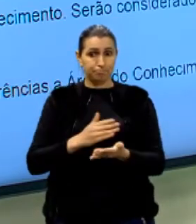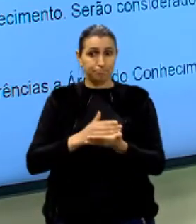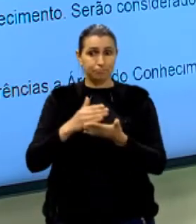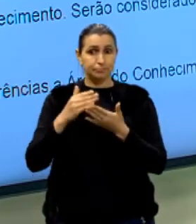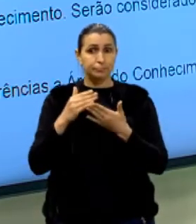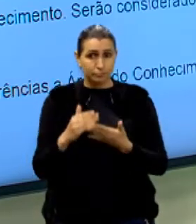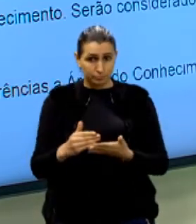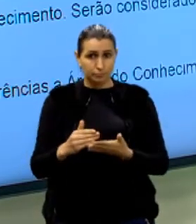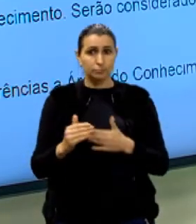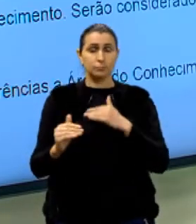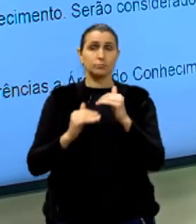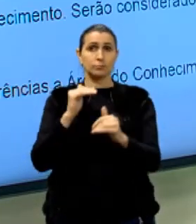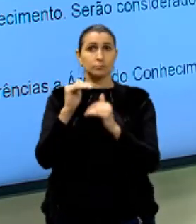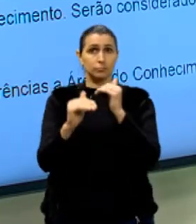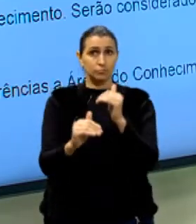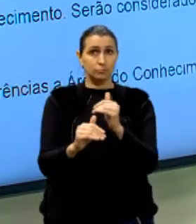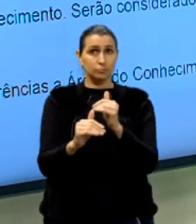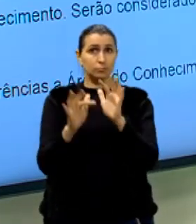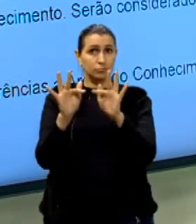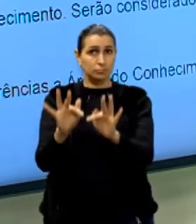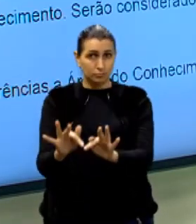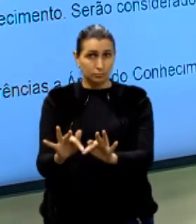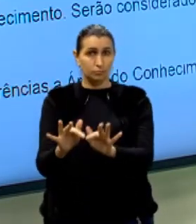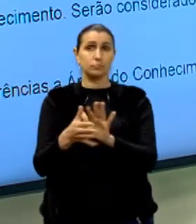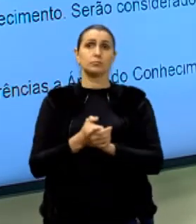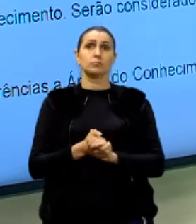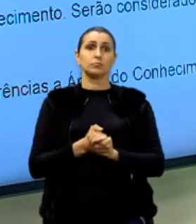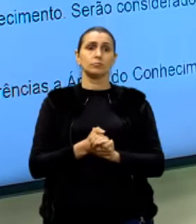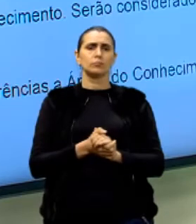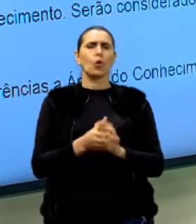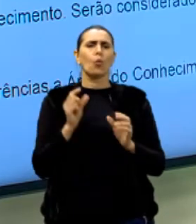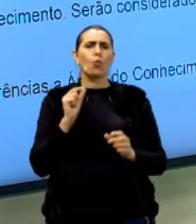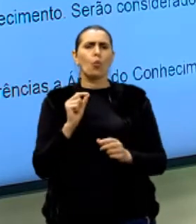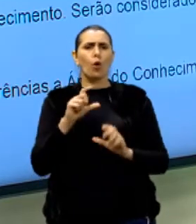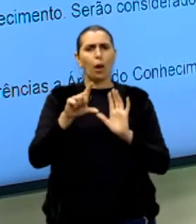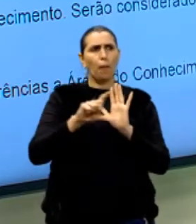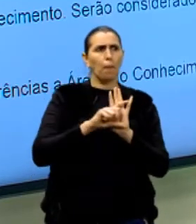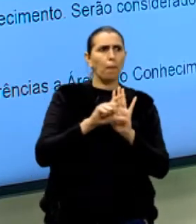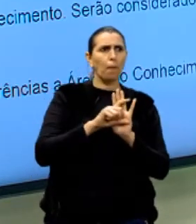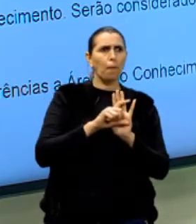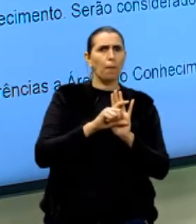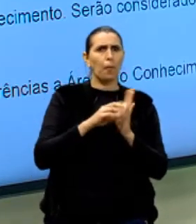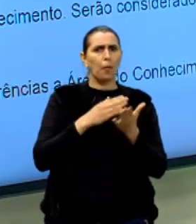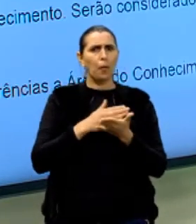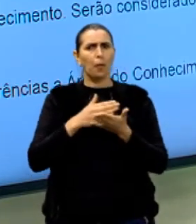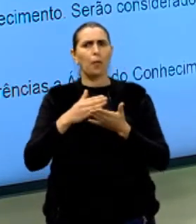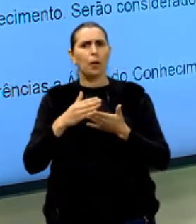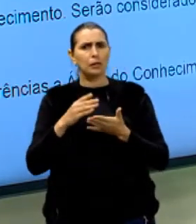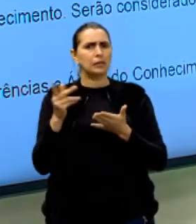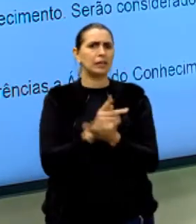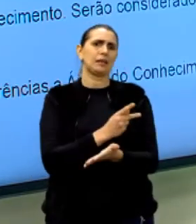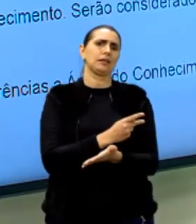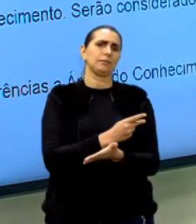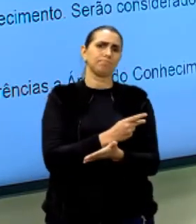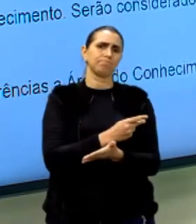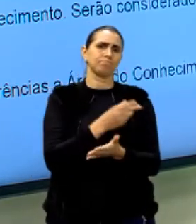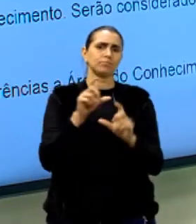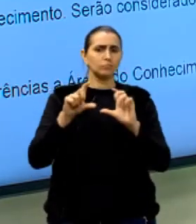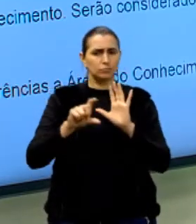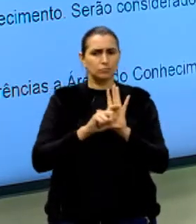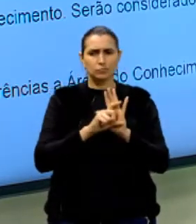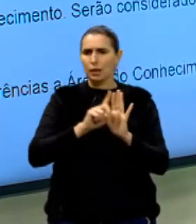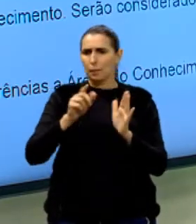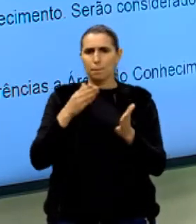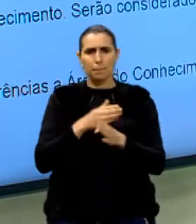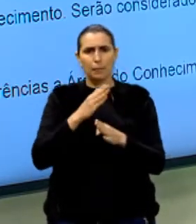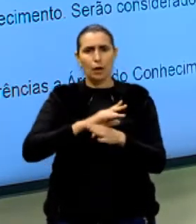introdução, desenvolvimento e conclusão. O que que é uma parte embrionária? É uma parte que tá errada, ela pertence